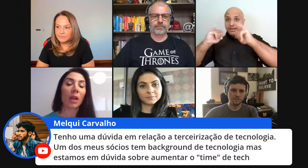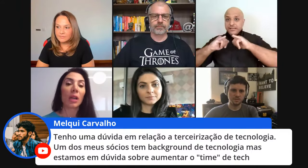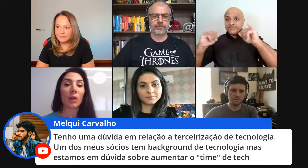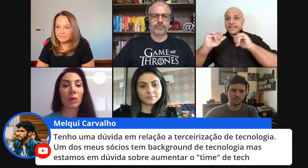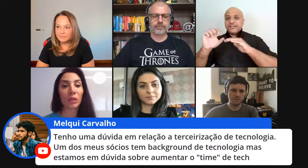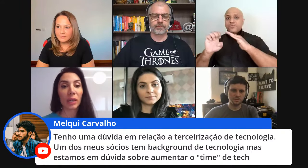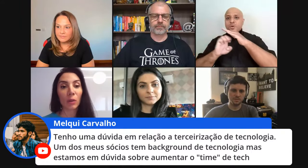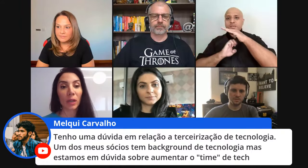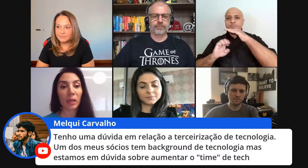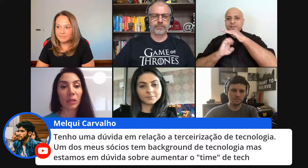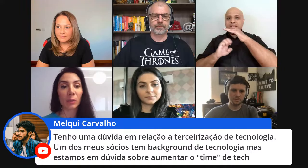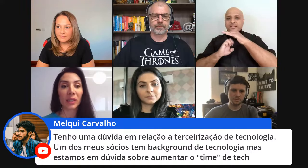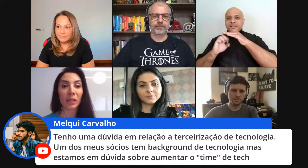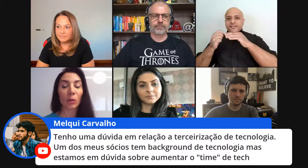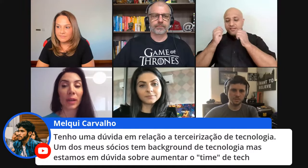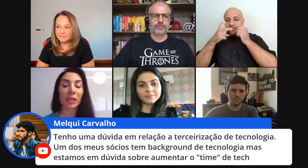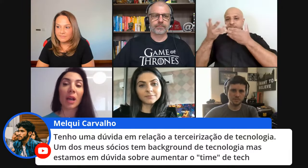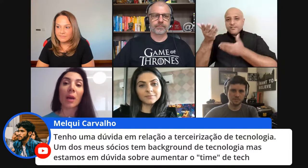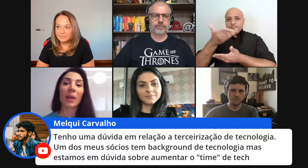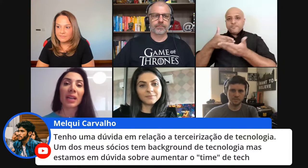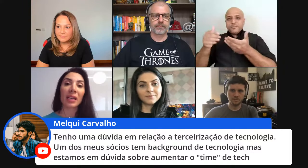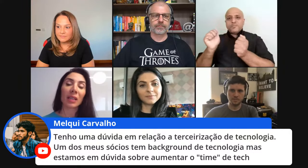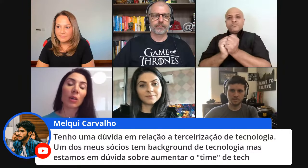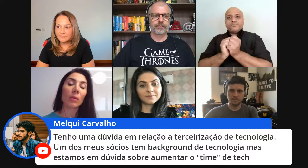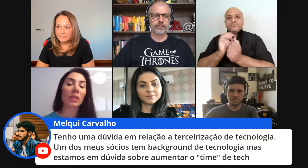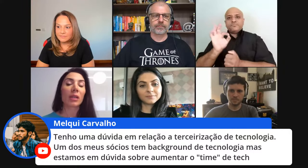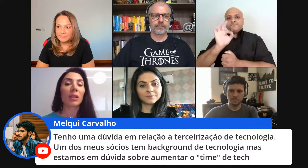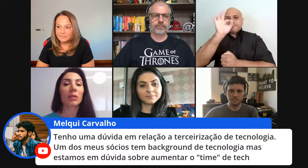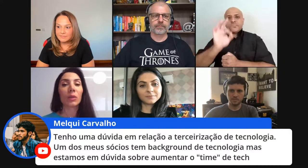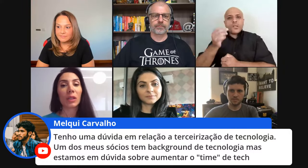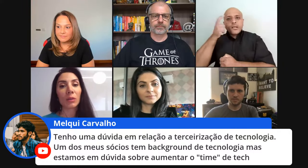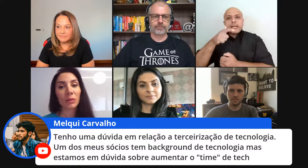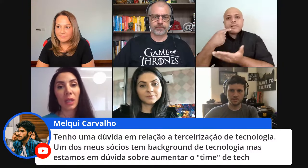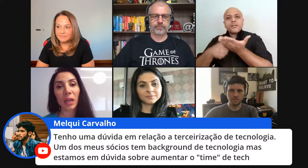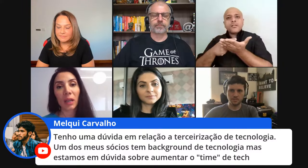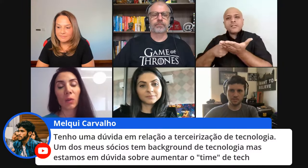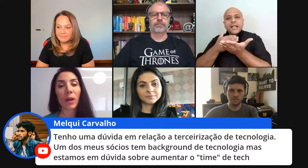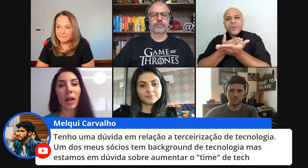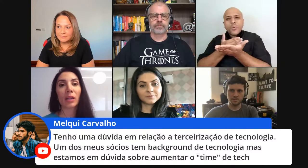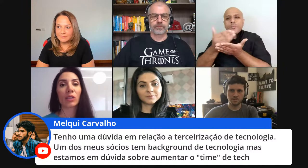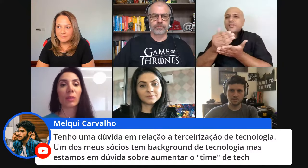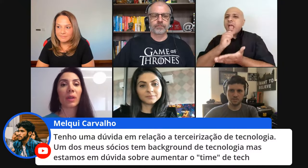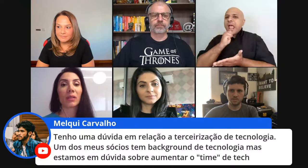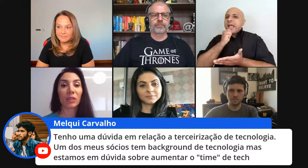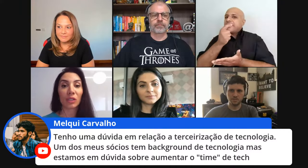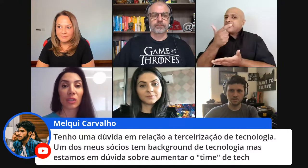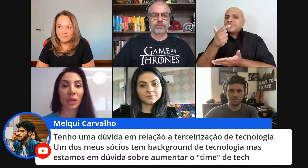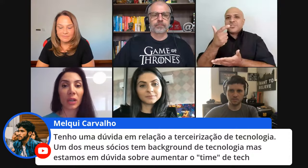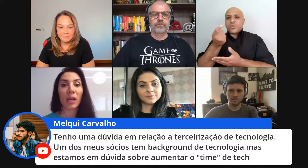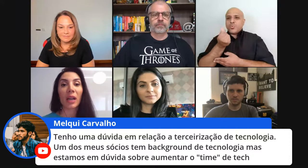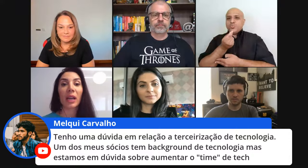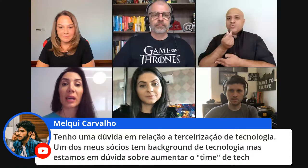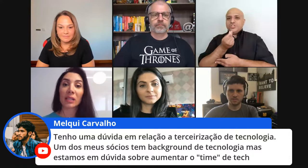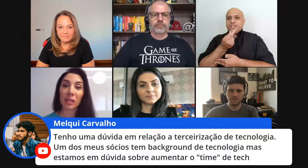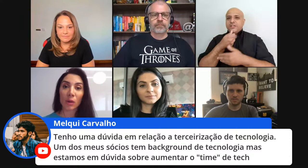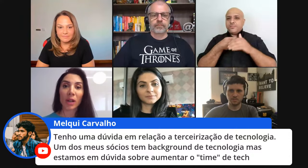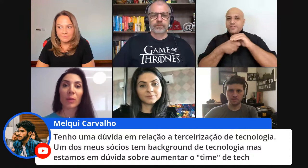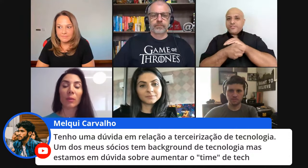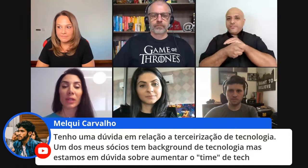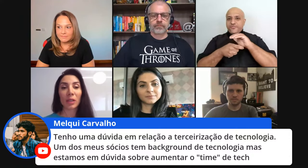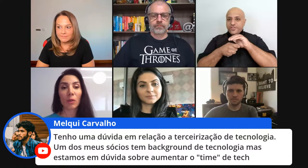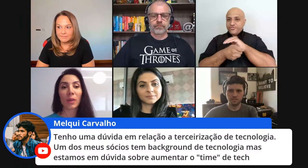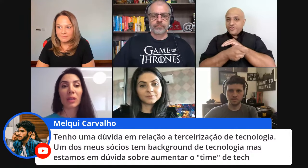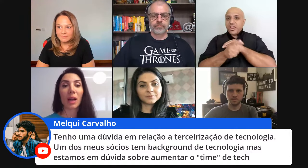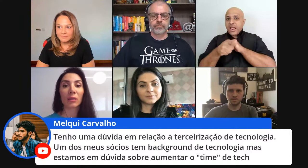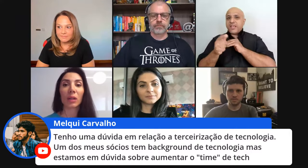então eu acordei com eles os percentuais para quem ficou conversando e não tem um caixa para investir esse é o